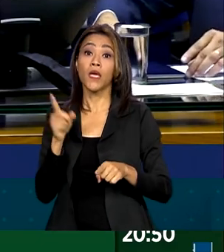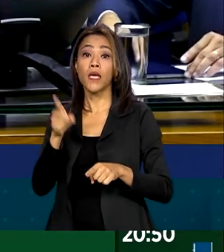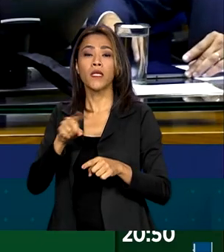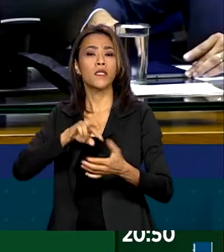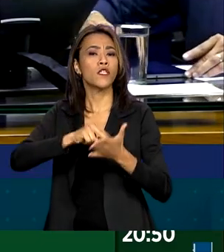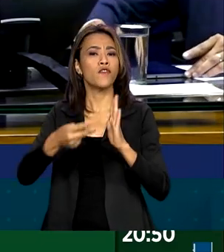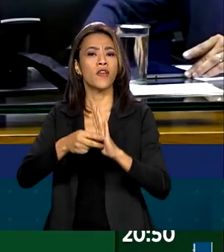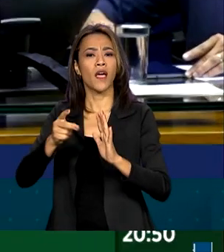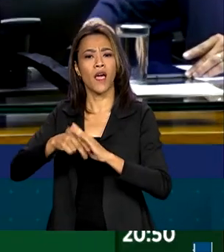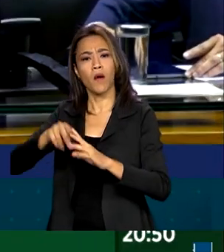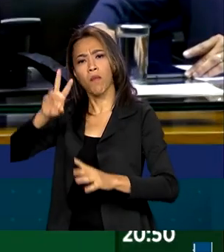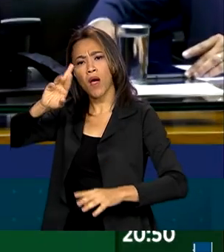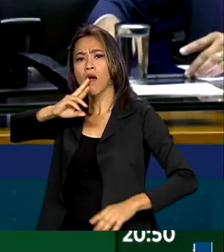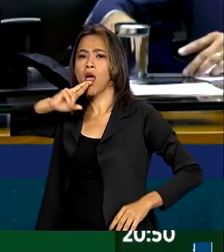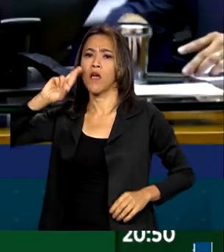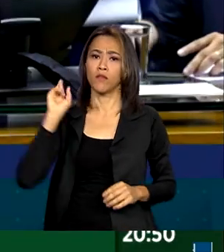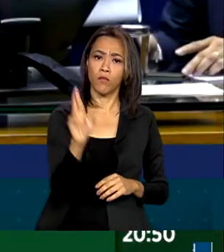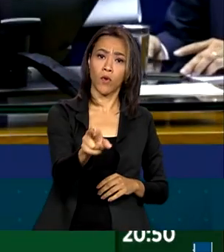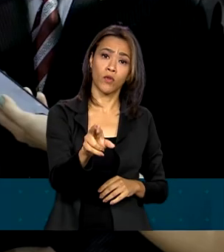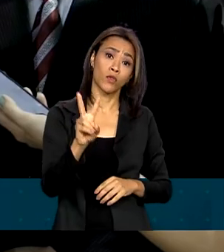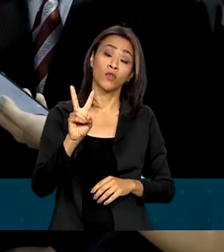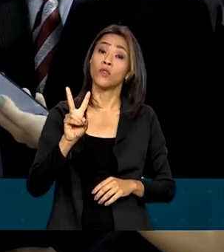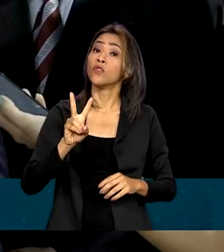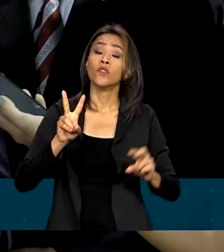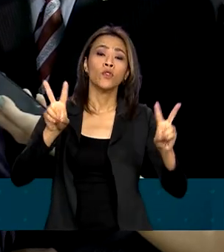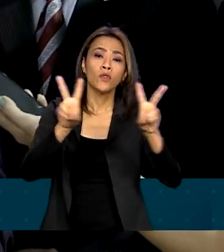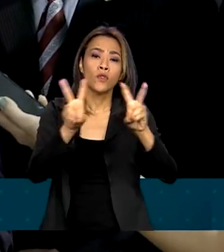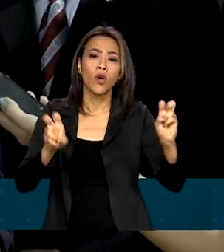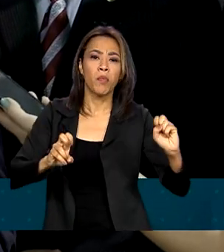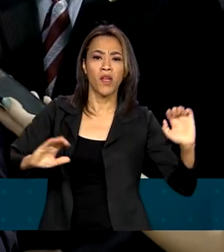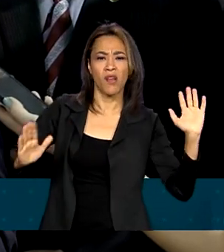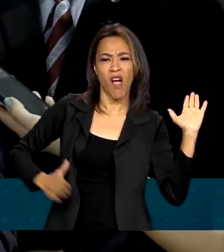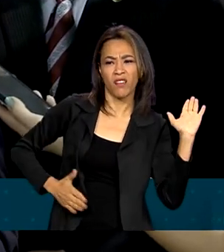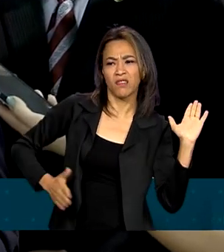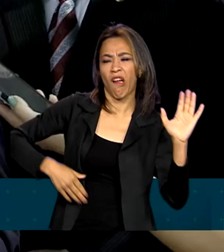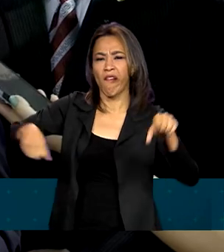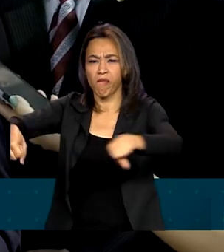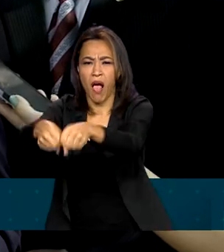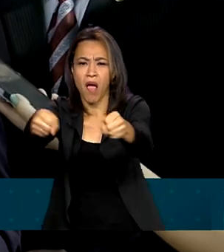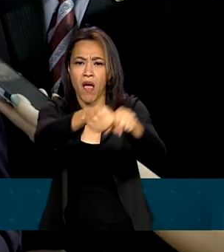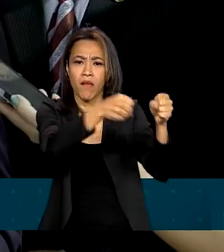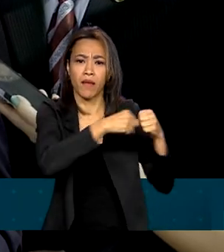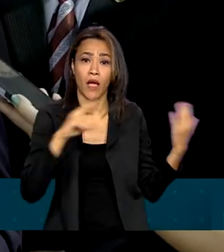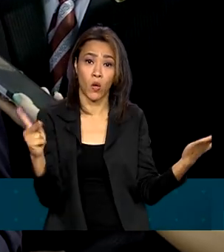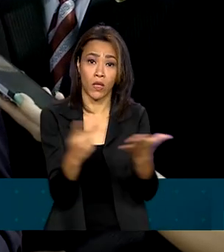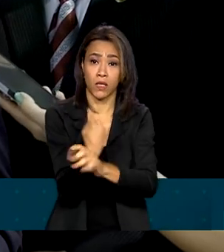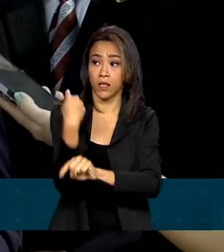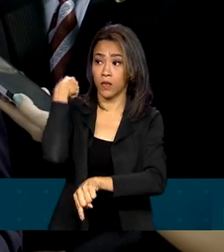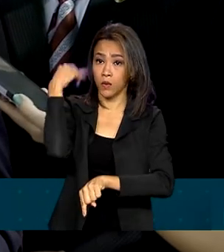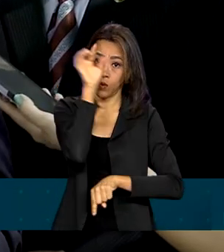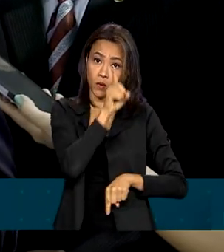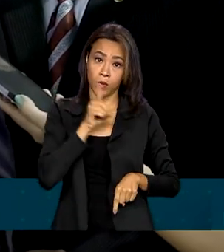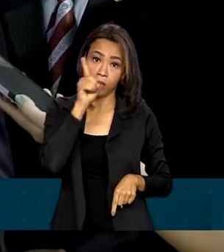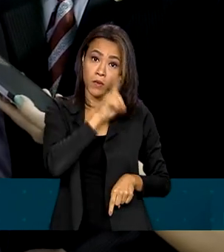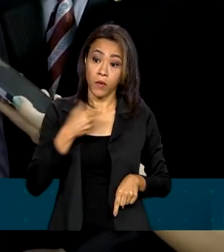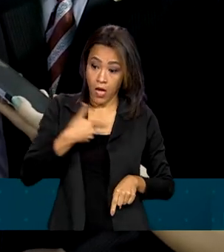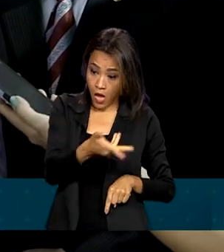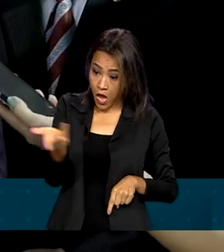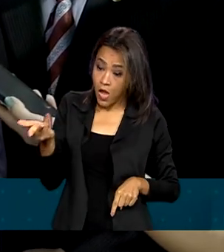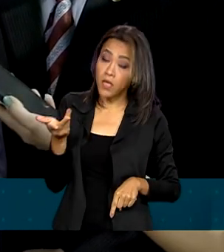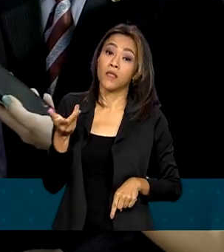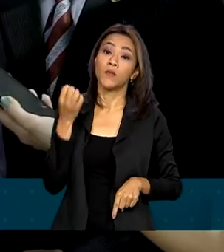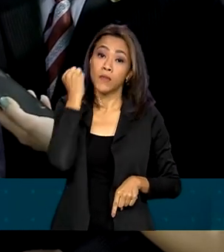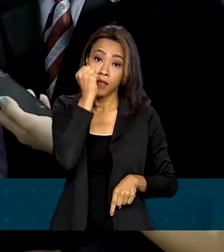atos de vandalismo ocorridos aqui na capital federal. O presidente em exercício do Senado, Vital do Rego, disse que os senadores vão